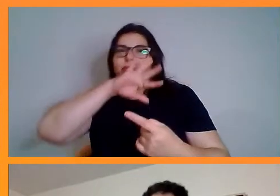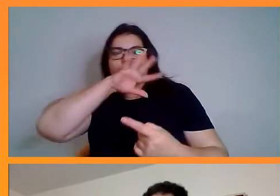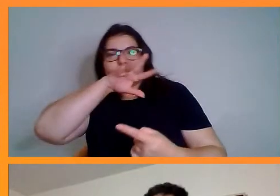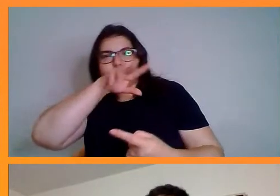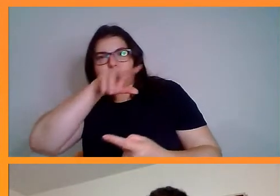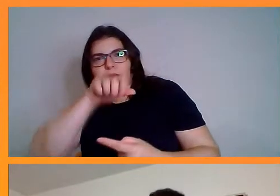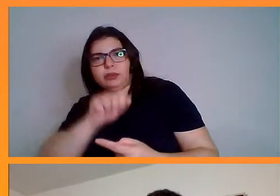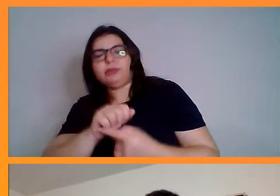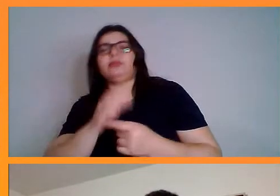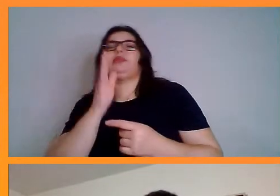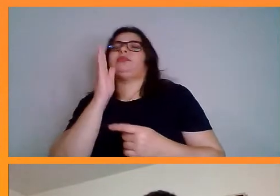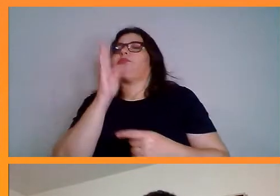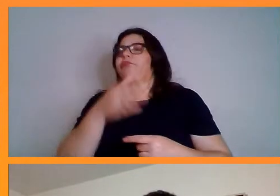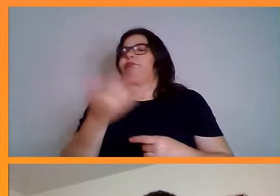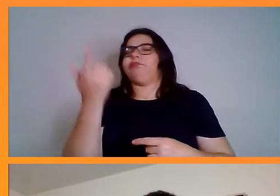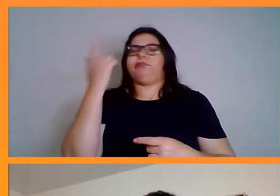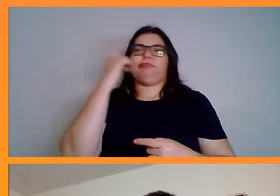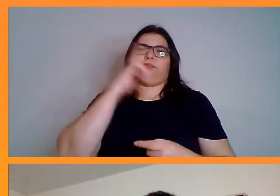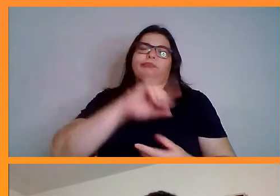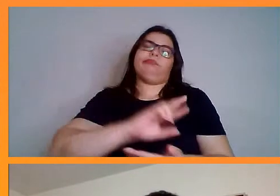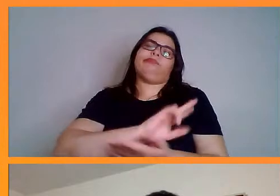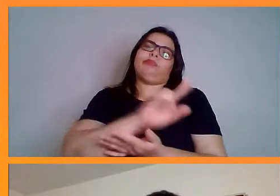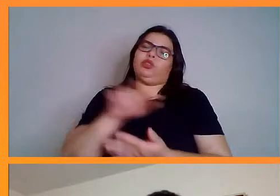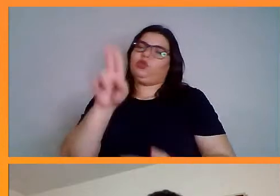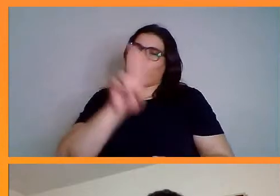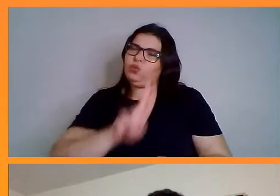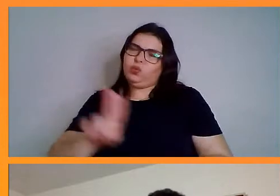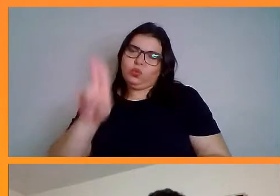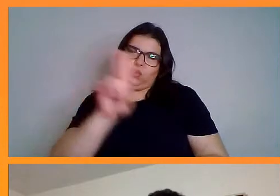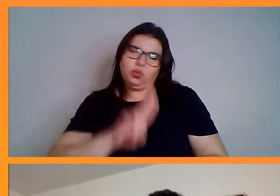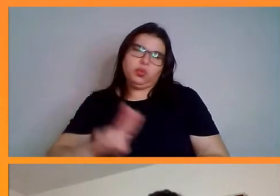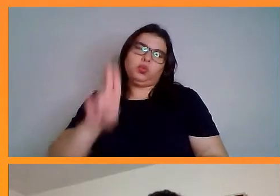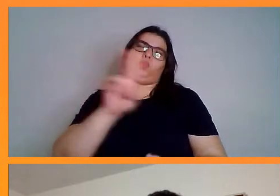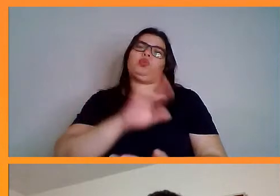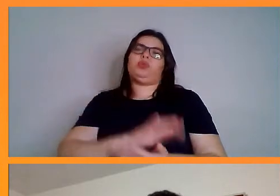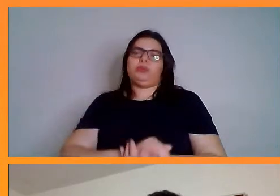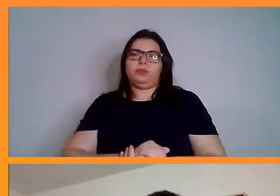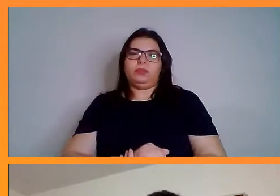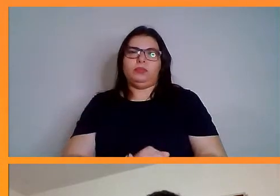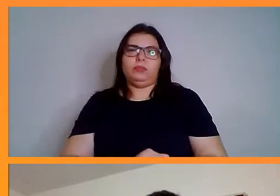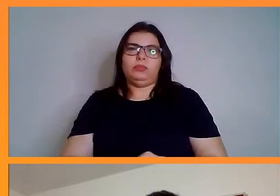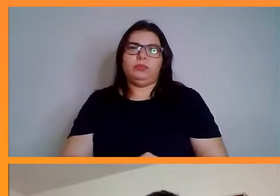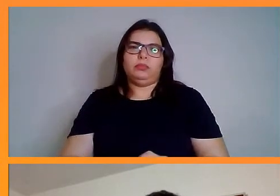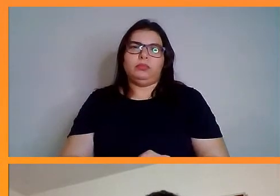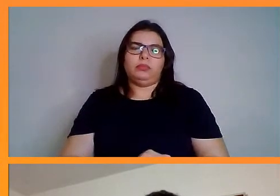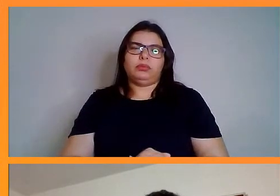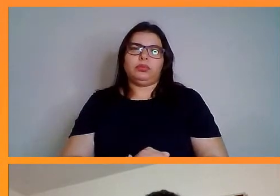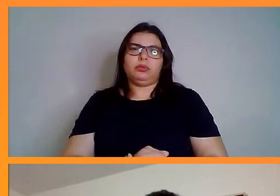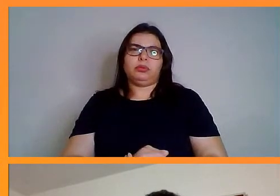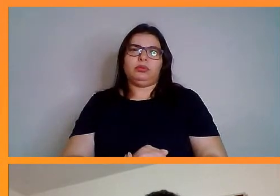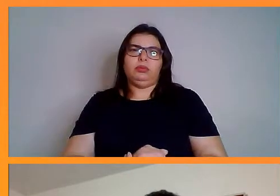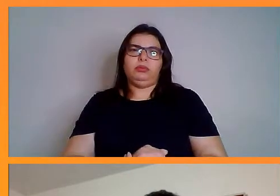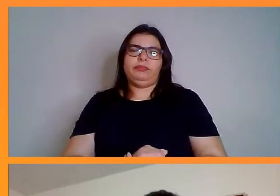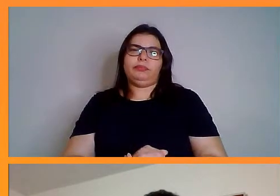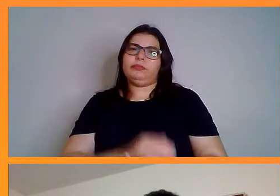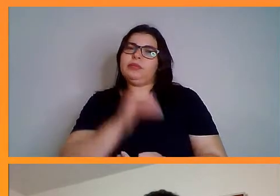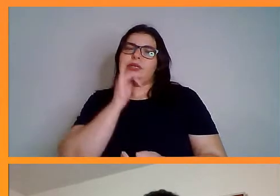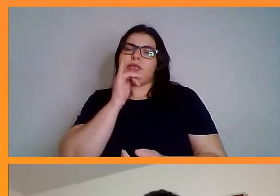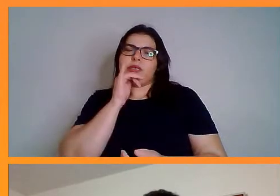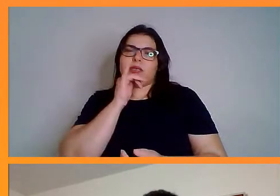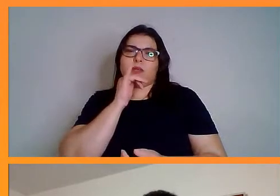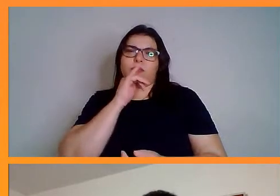inclusive produzindo, tipo assim, grande animal que era reprodutor,